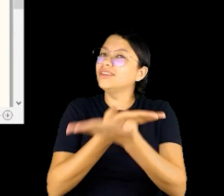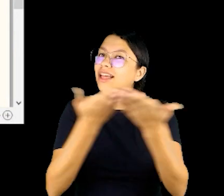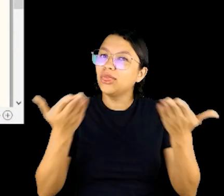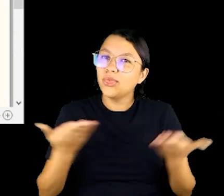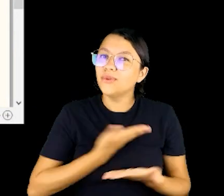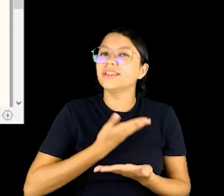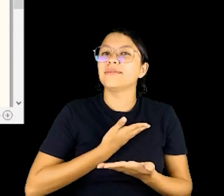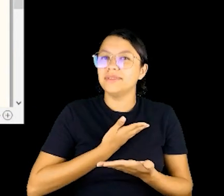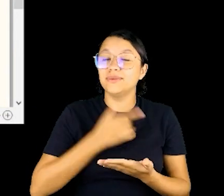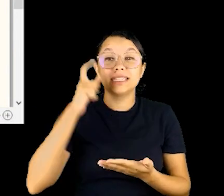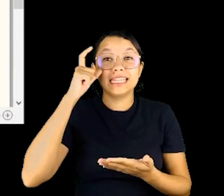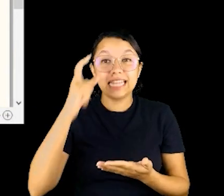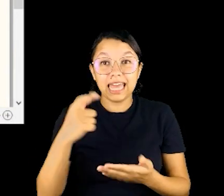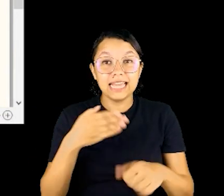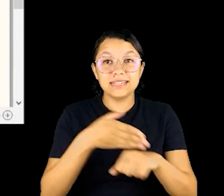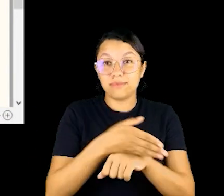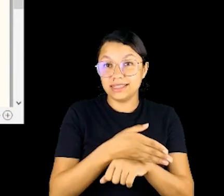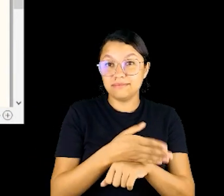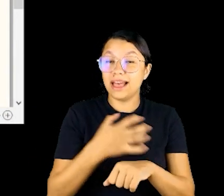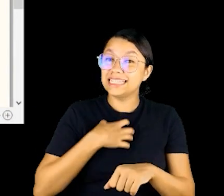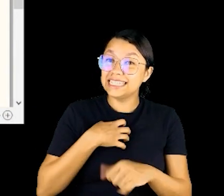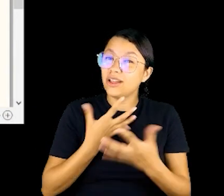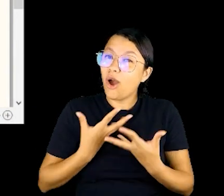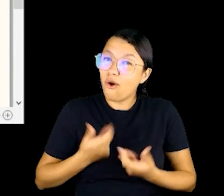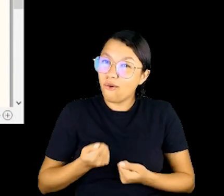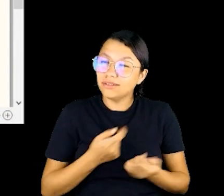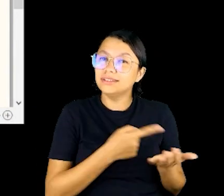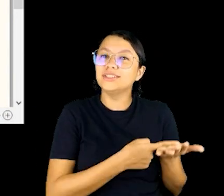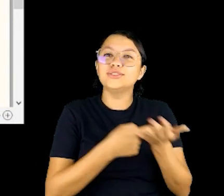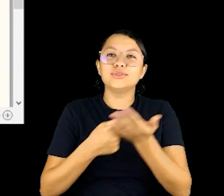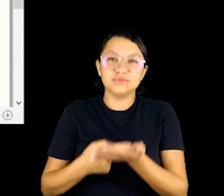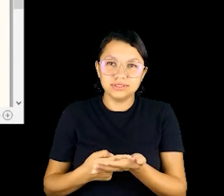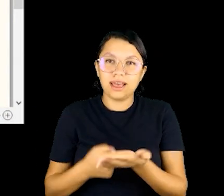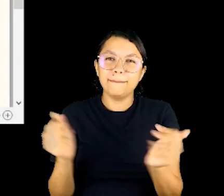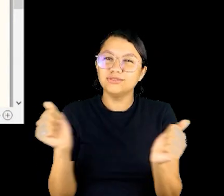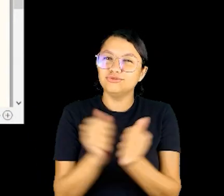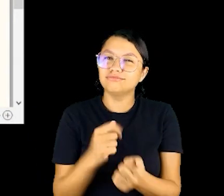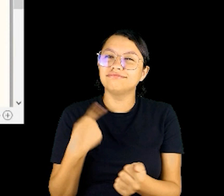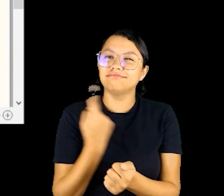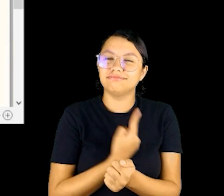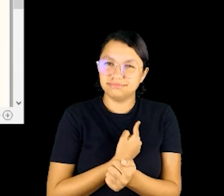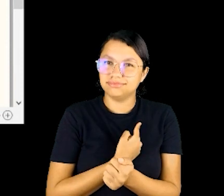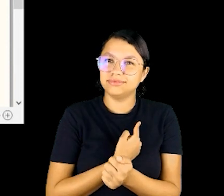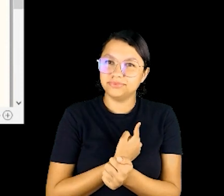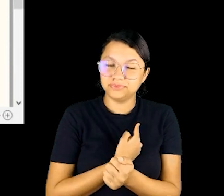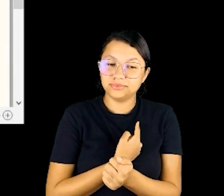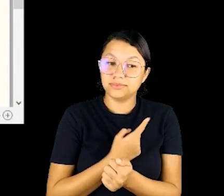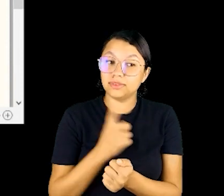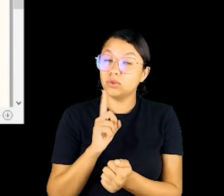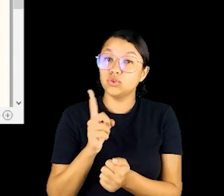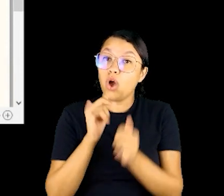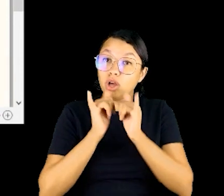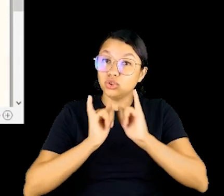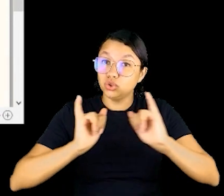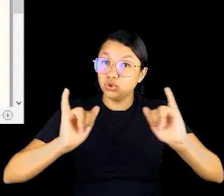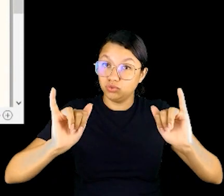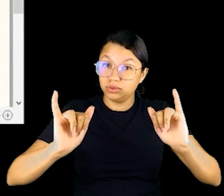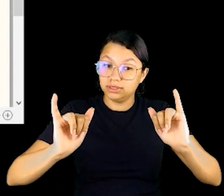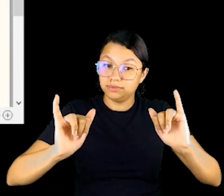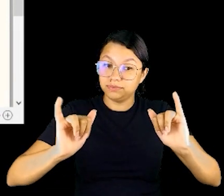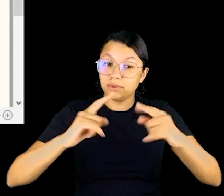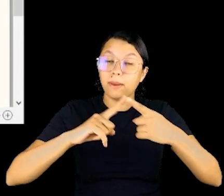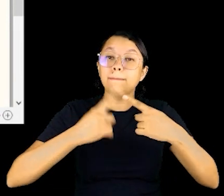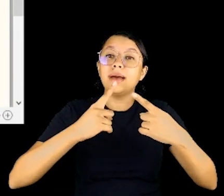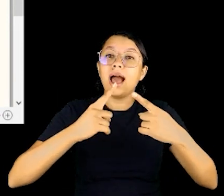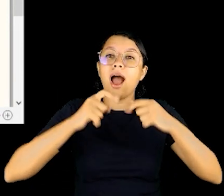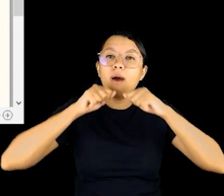sintam interessados em participar do projeto, né, se sintam acolhidos e convidados para que se juntem a nós, não só na